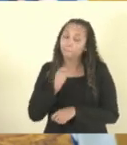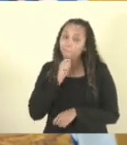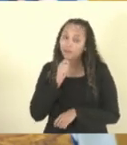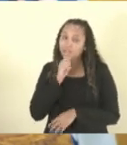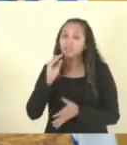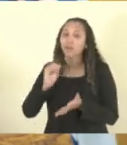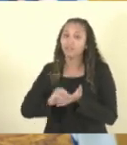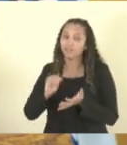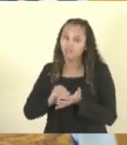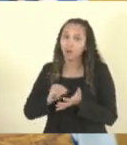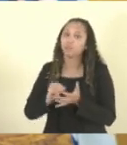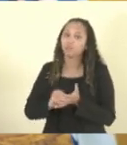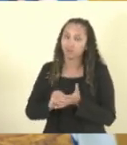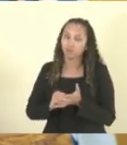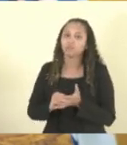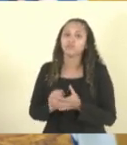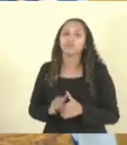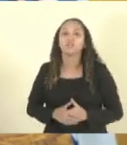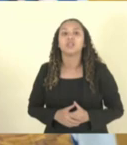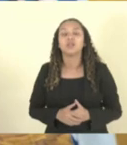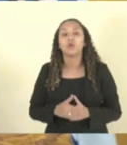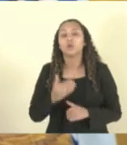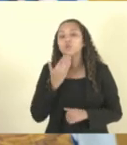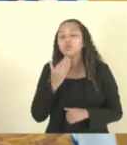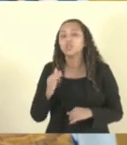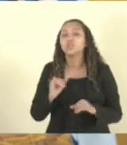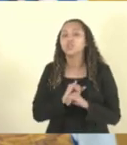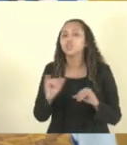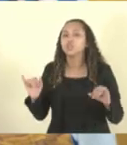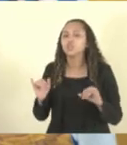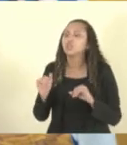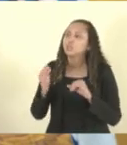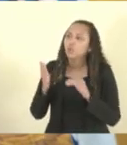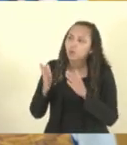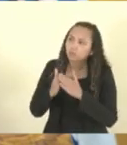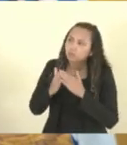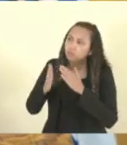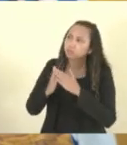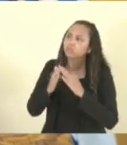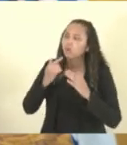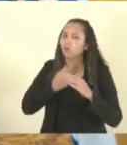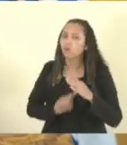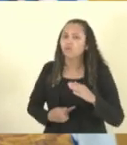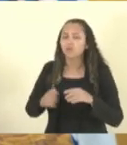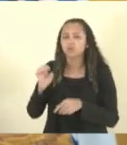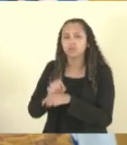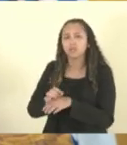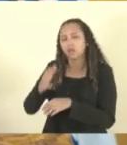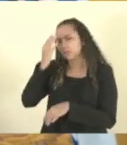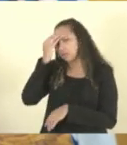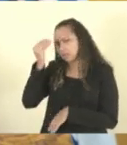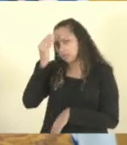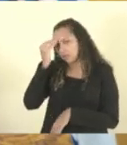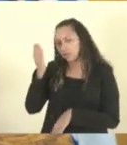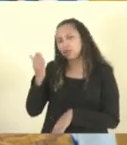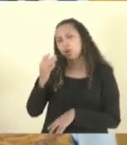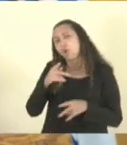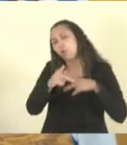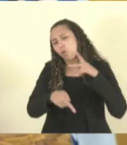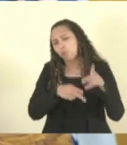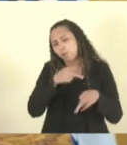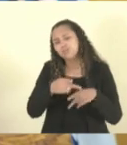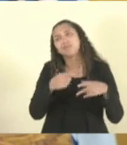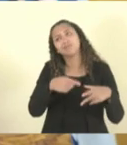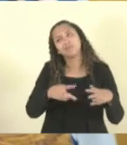atender as demandas do Estado. Então, nós conclamamos aqui ao governo do Estado, ao governador Renato Casagrande, o nosso povo merece